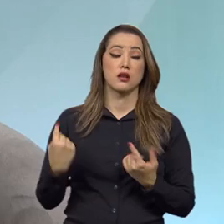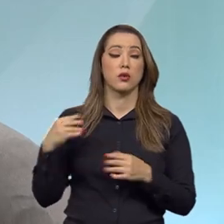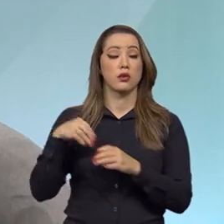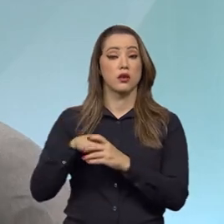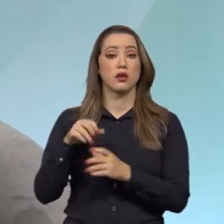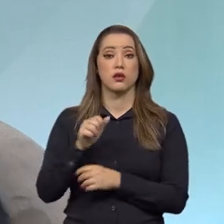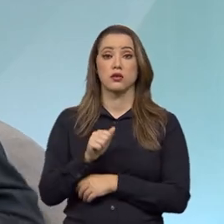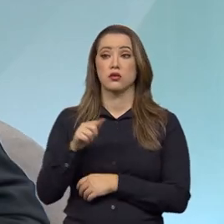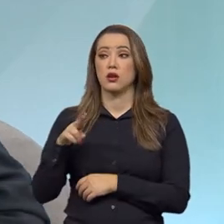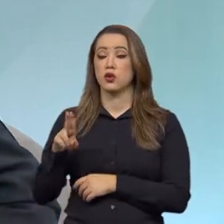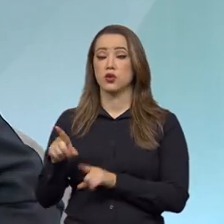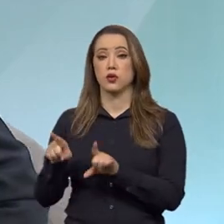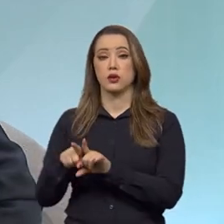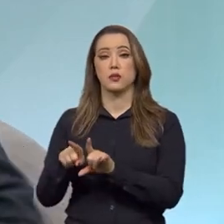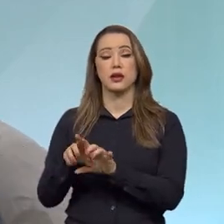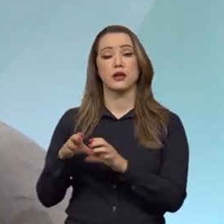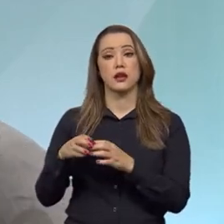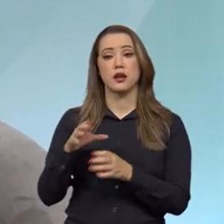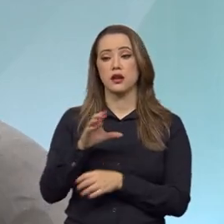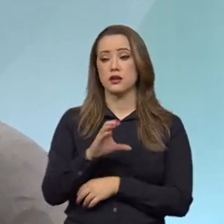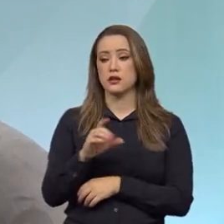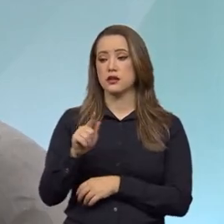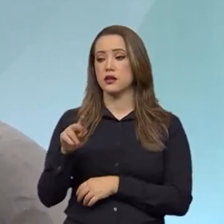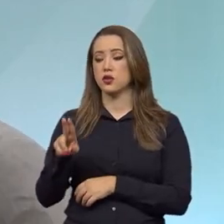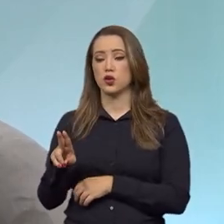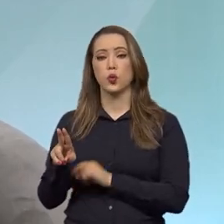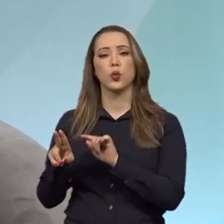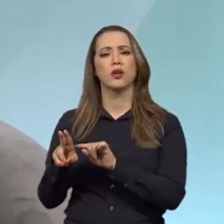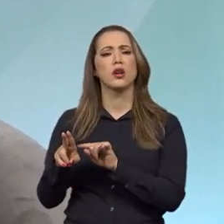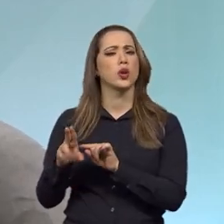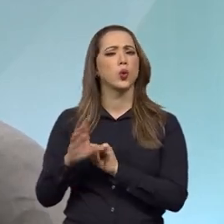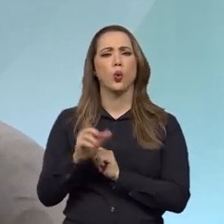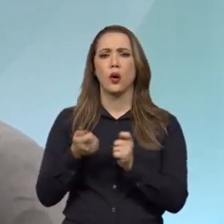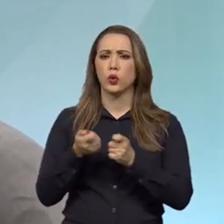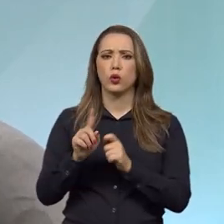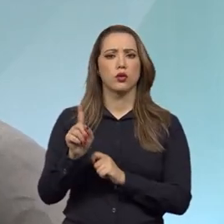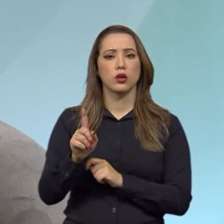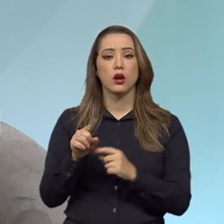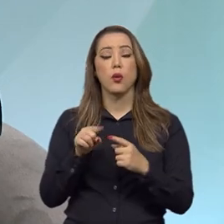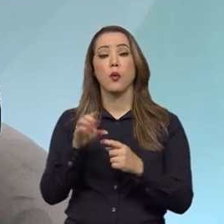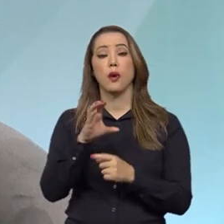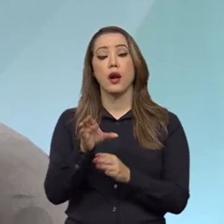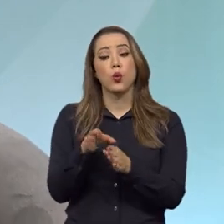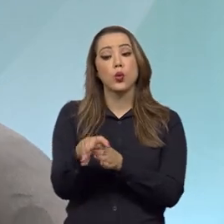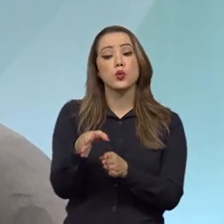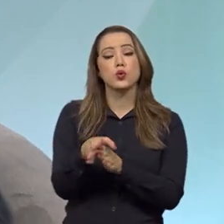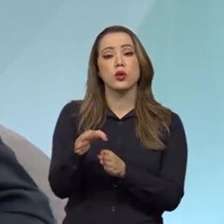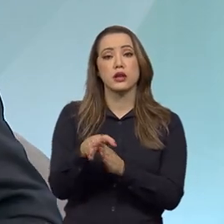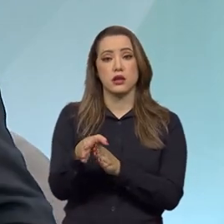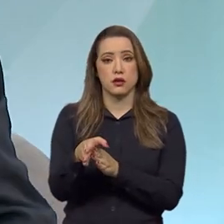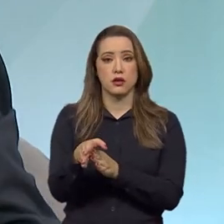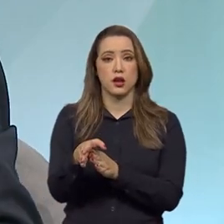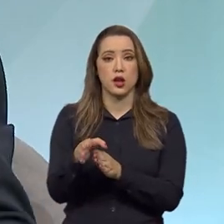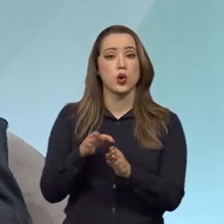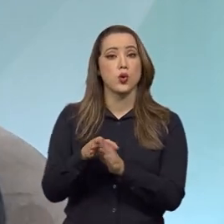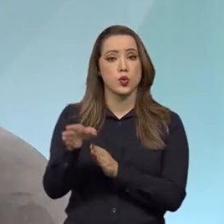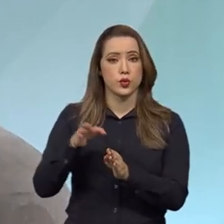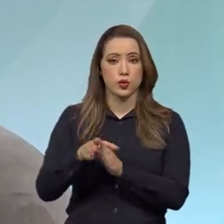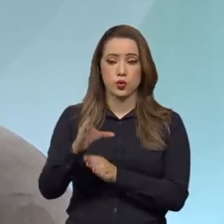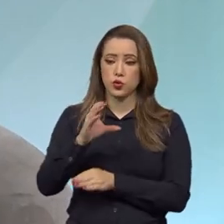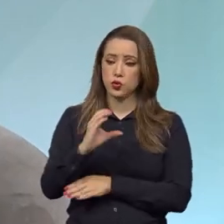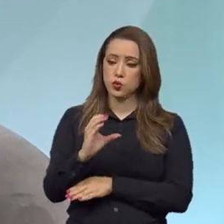também uma CGU, que não é a Contratoria, mas é a Consultoria Geral da União, que faz pareceres, nem instruções, nem que